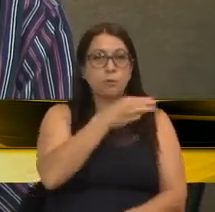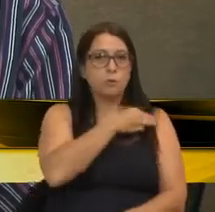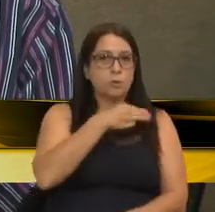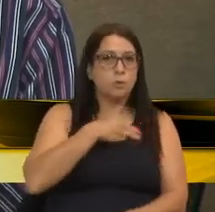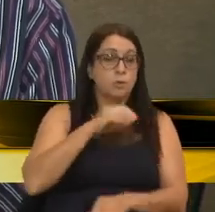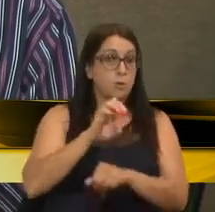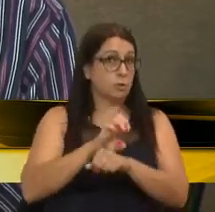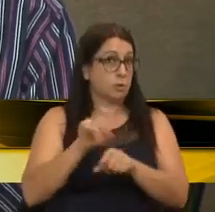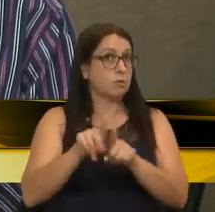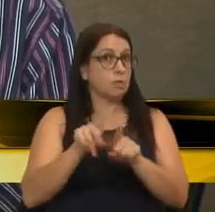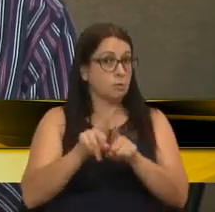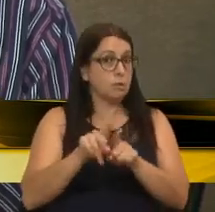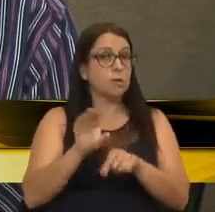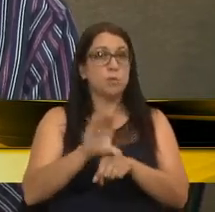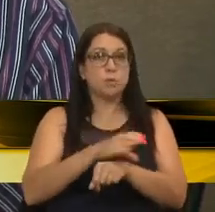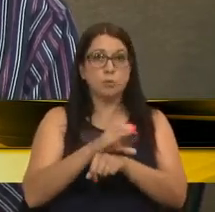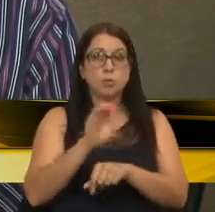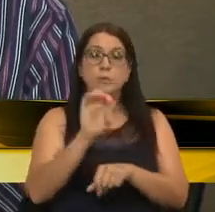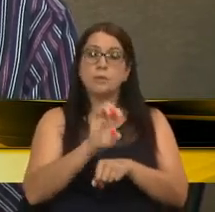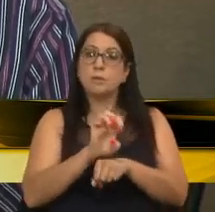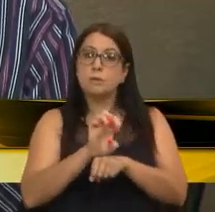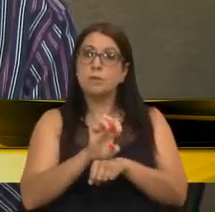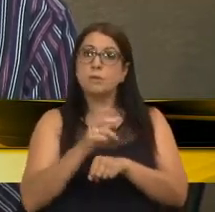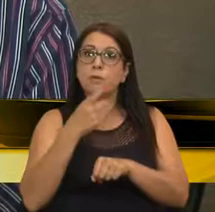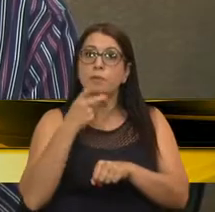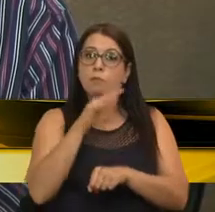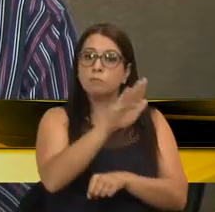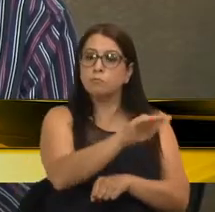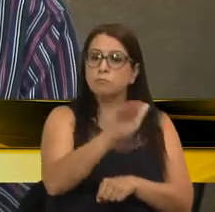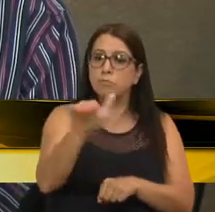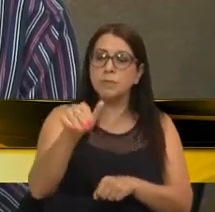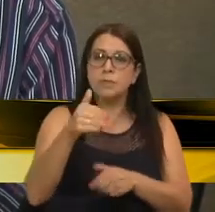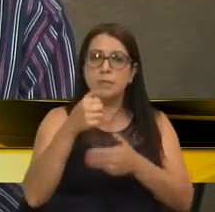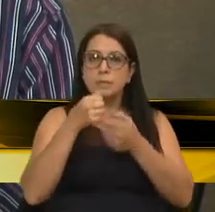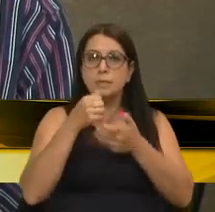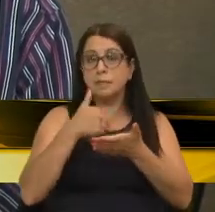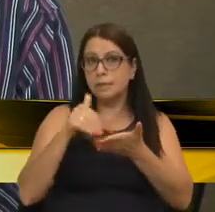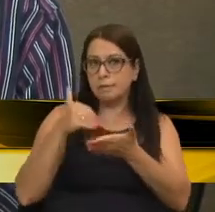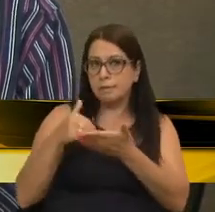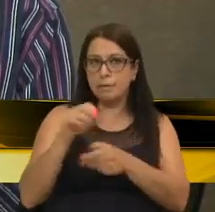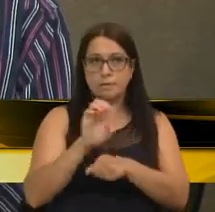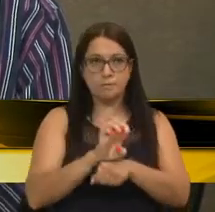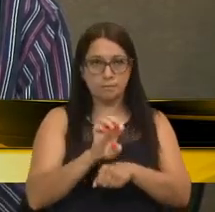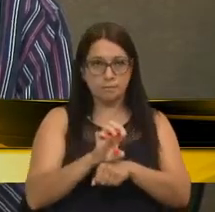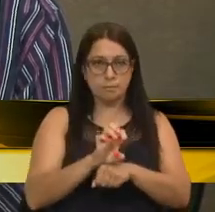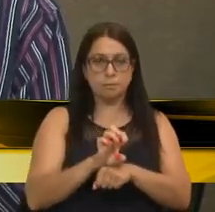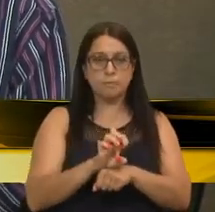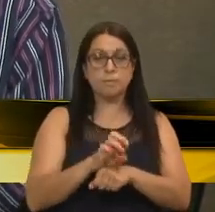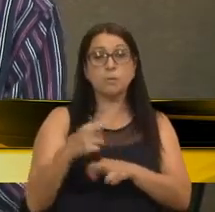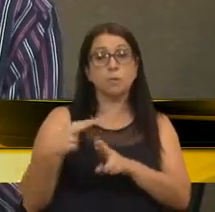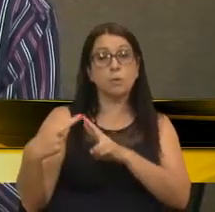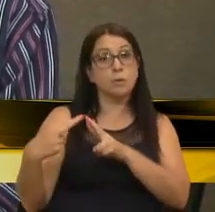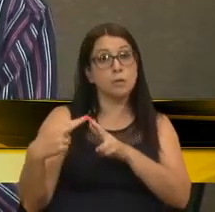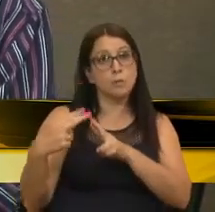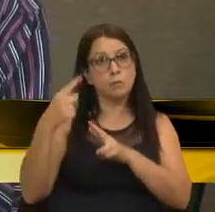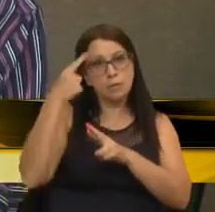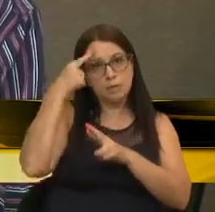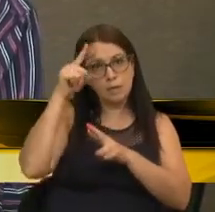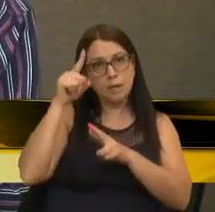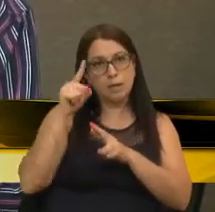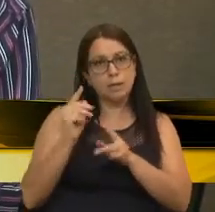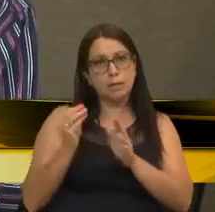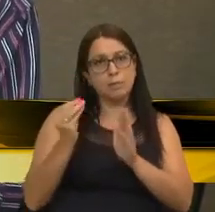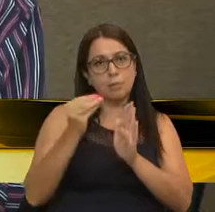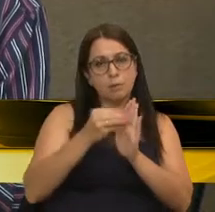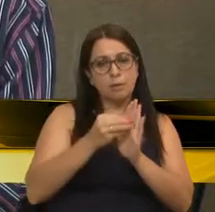na Constituição Estadual que prevê a convocação de secretários estaduais. Com relação à iniciativa para emendar